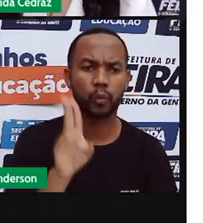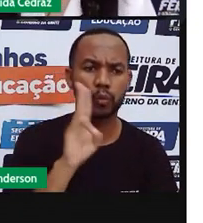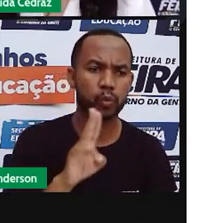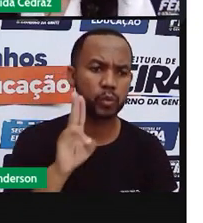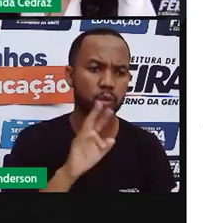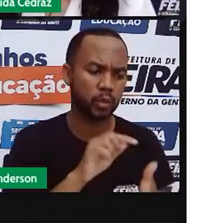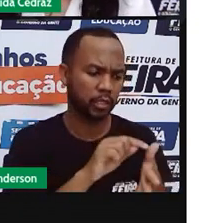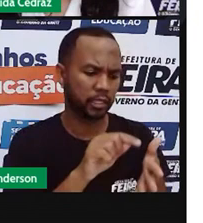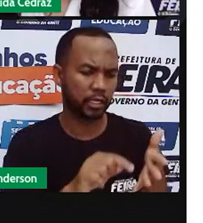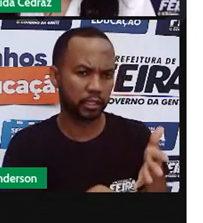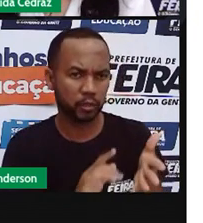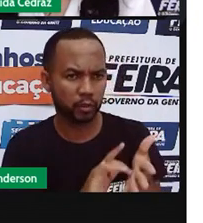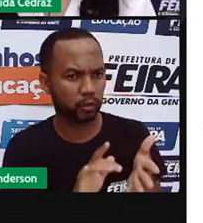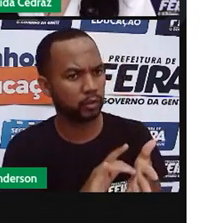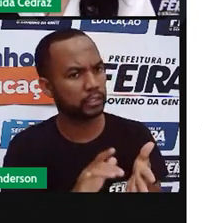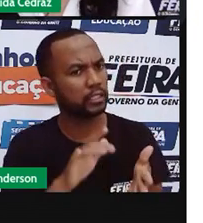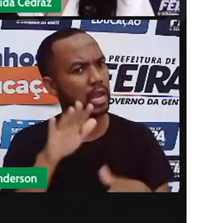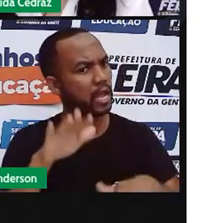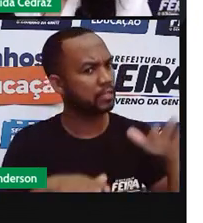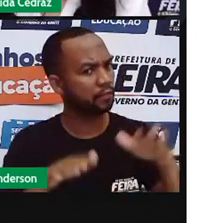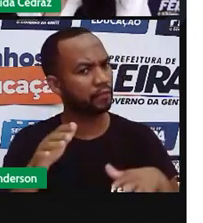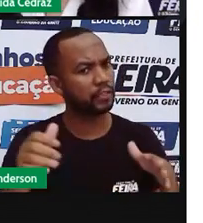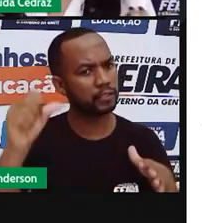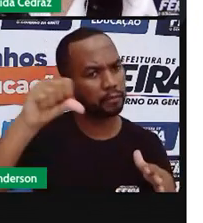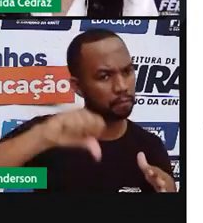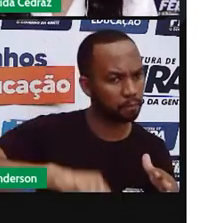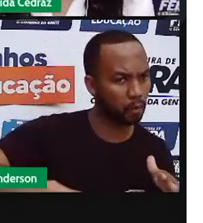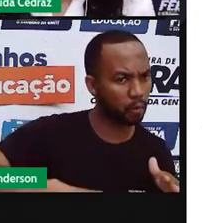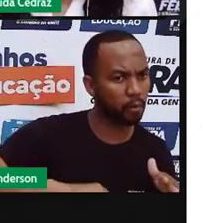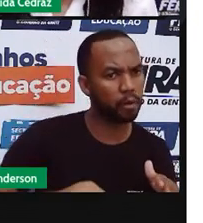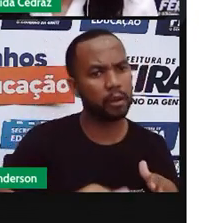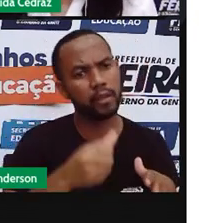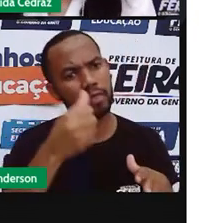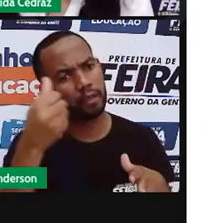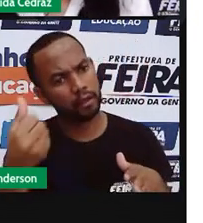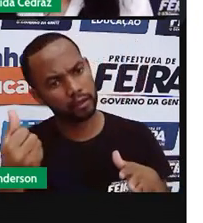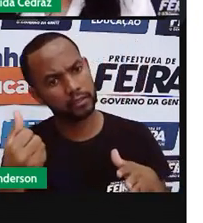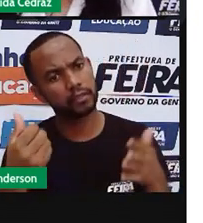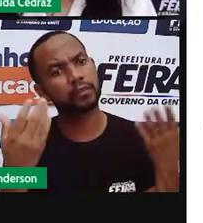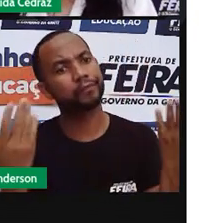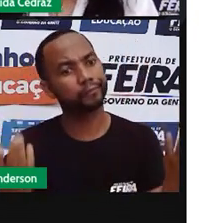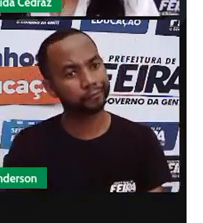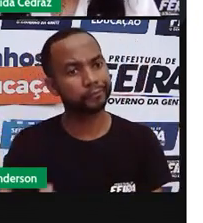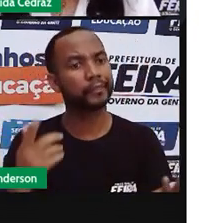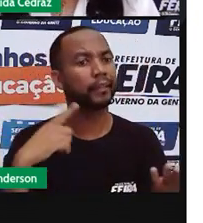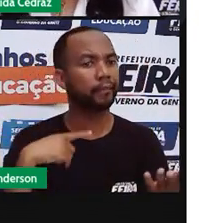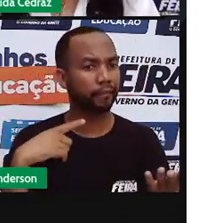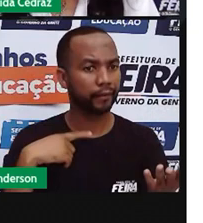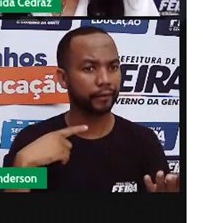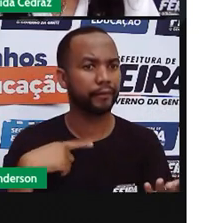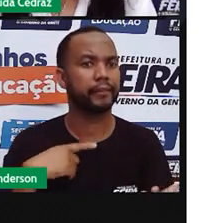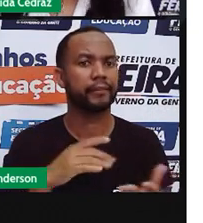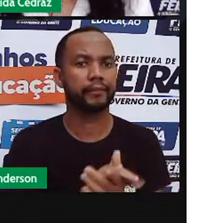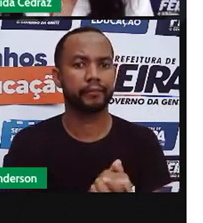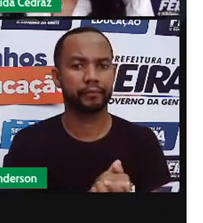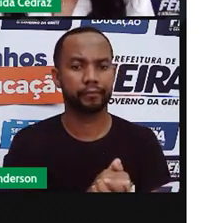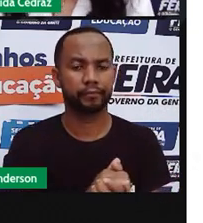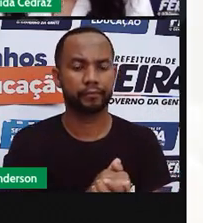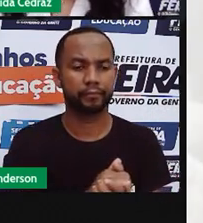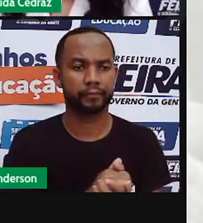têm dois lados? Sim, o lado positivo e o lado negativo.